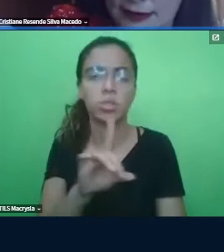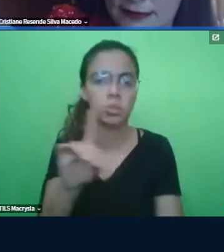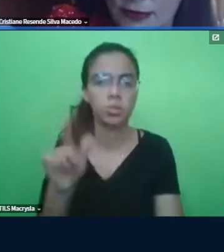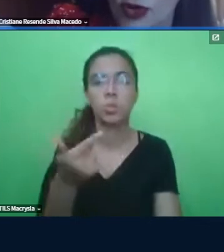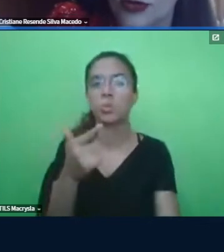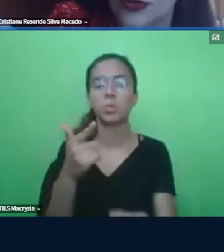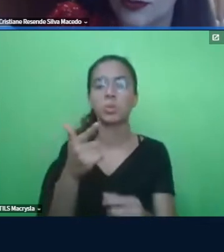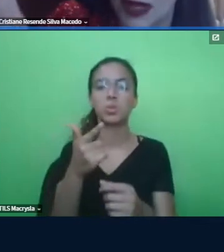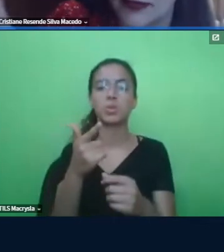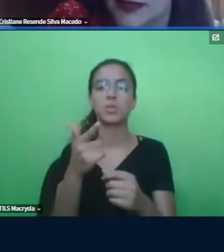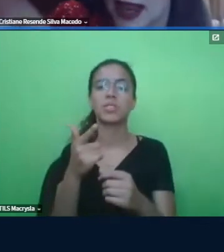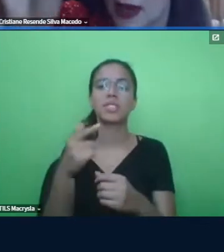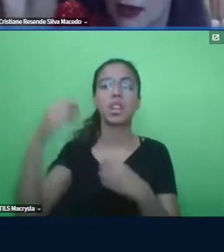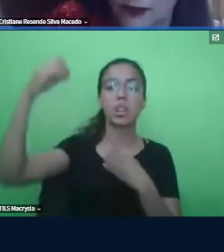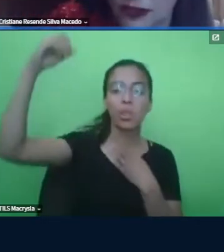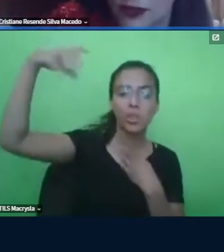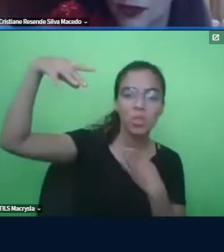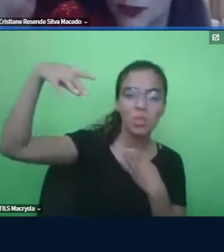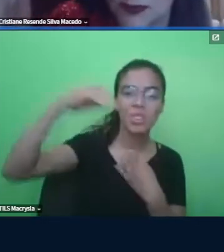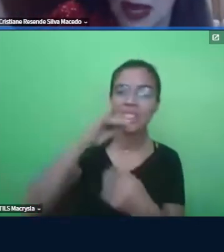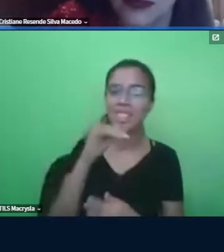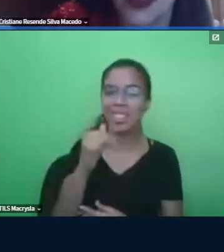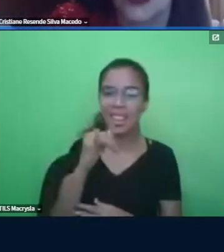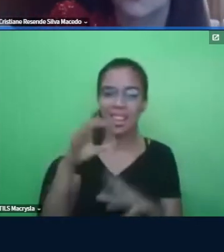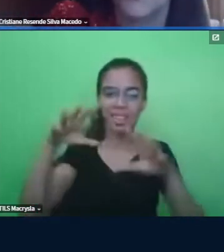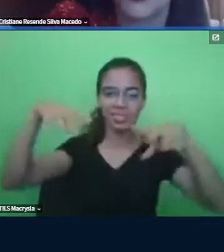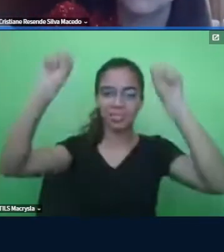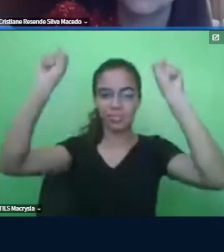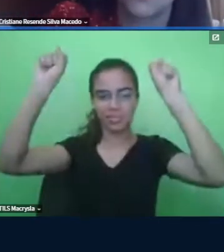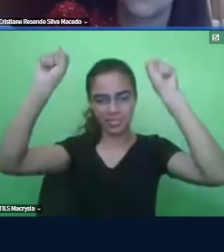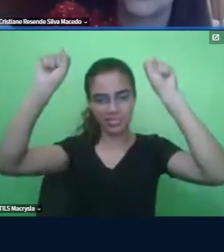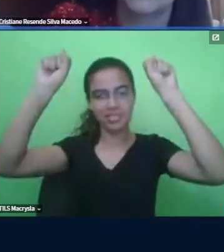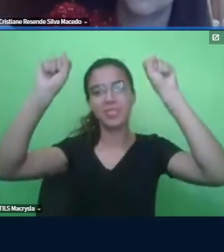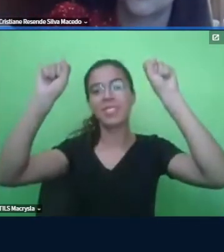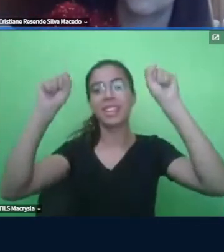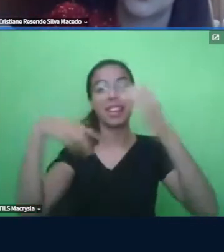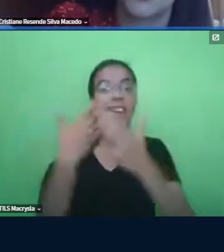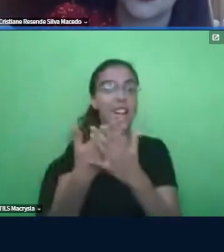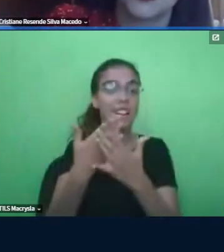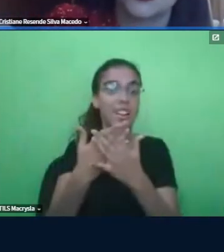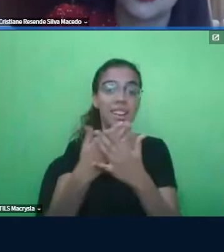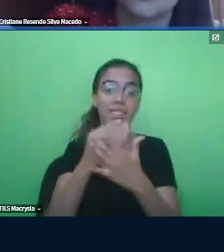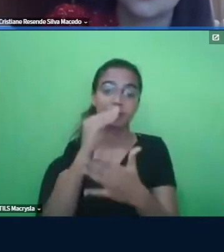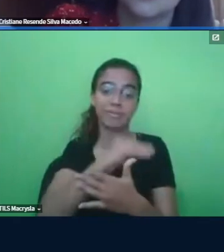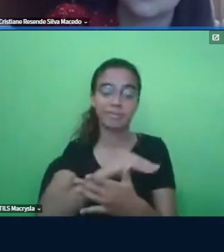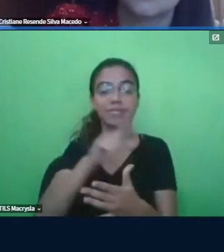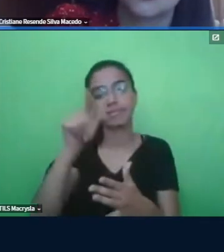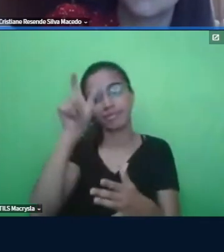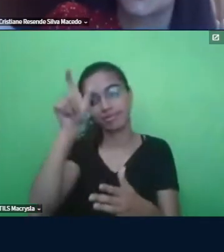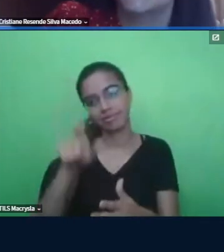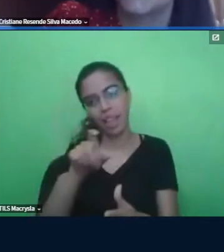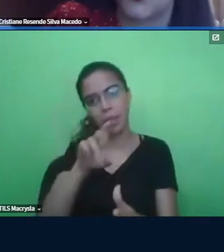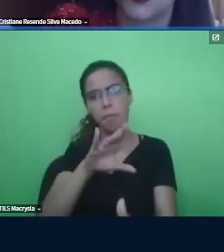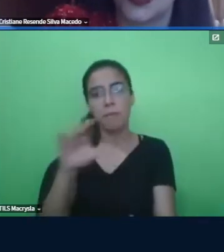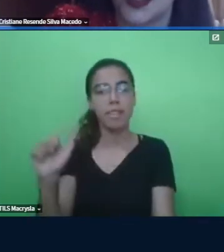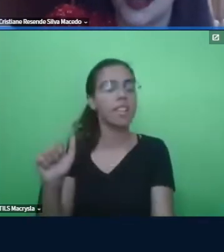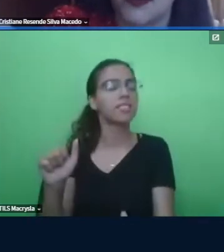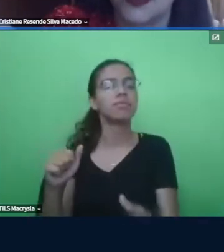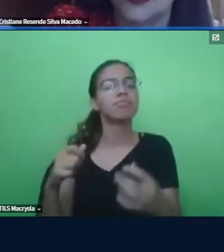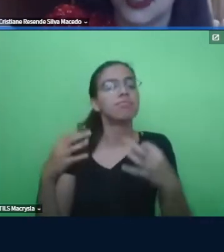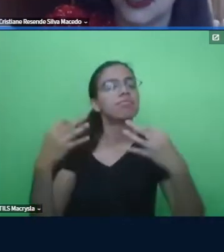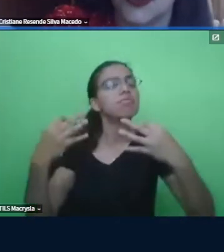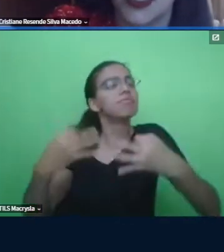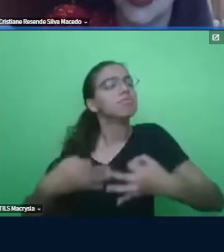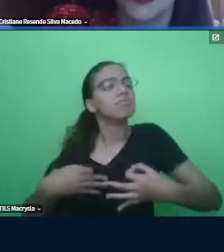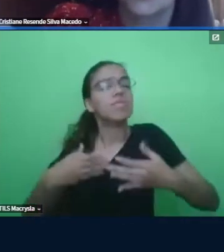elétrica, todos os planos da aula tinham ido para o espaço, Bia se comportou como uma lady, participou da